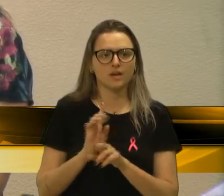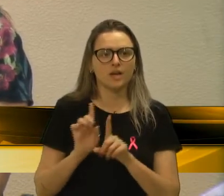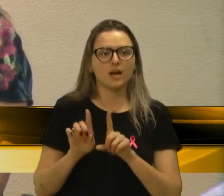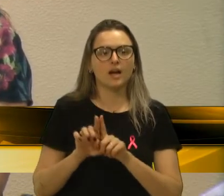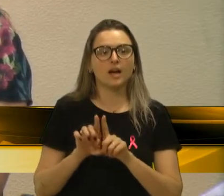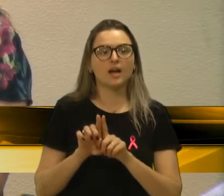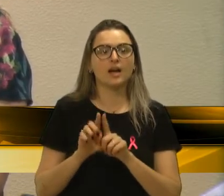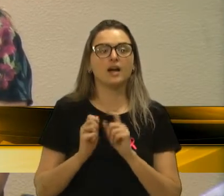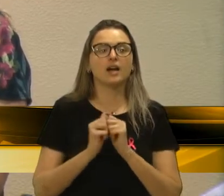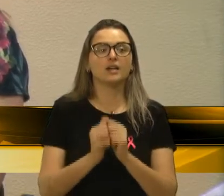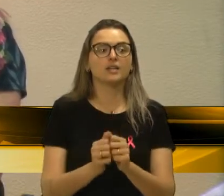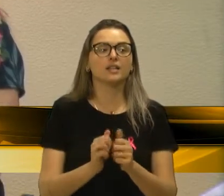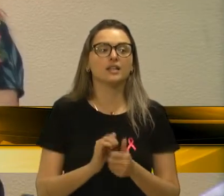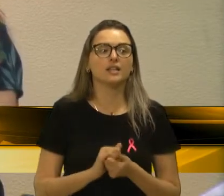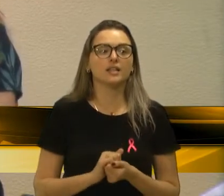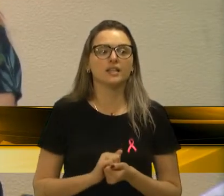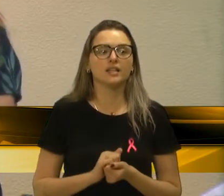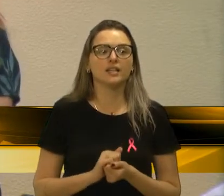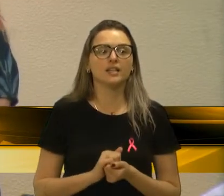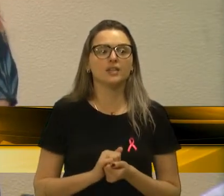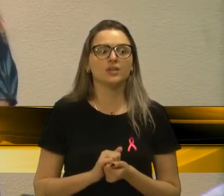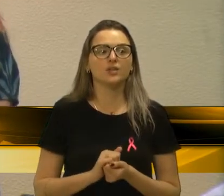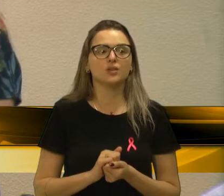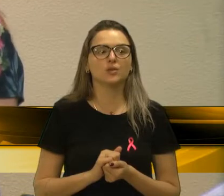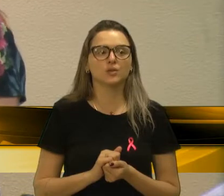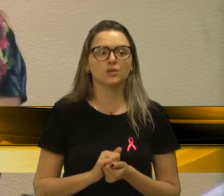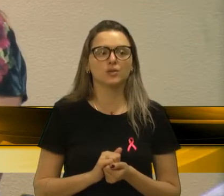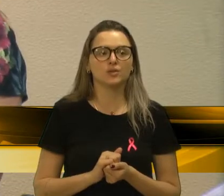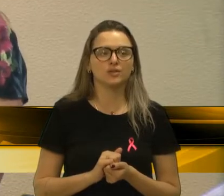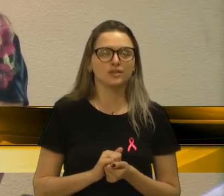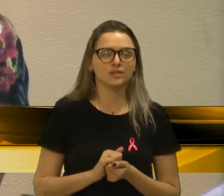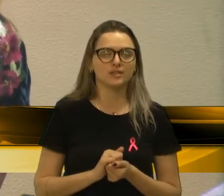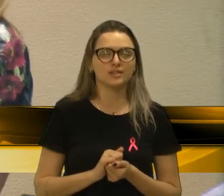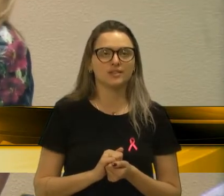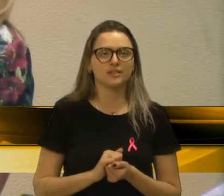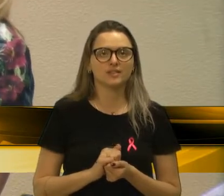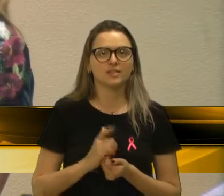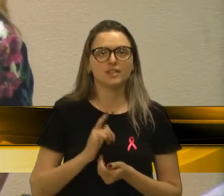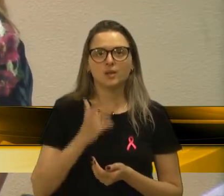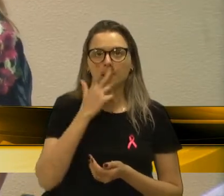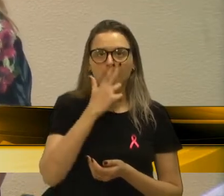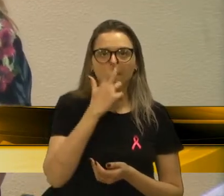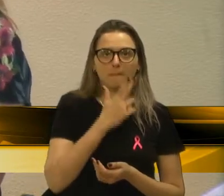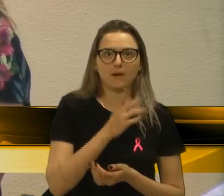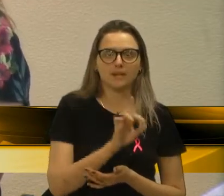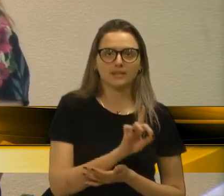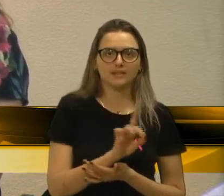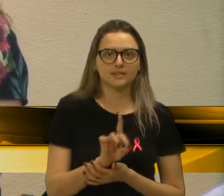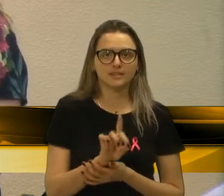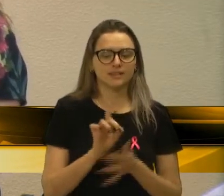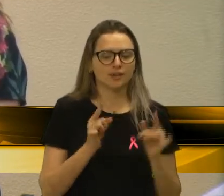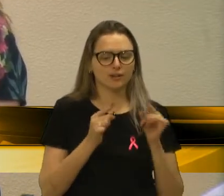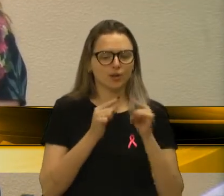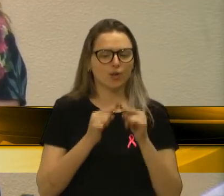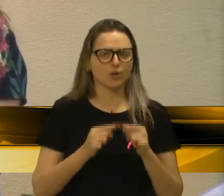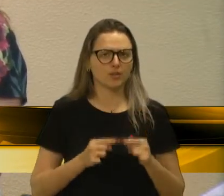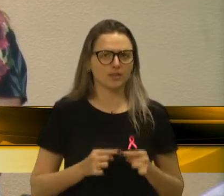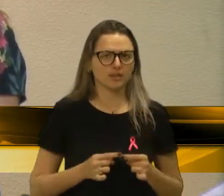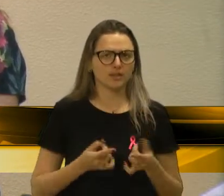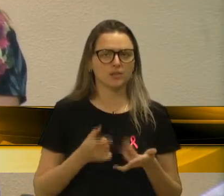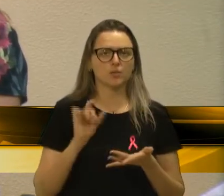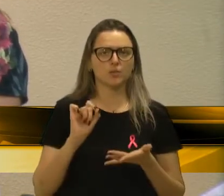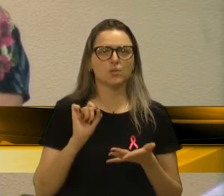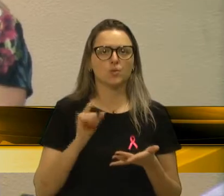segurança, quem escreve a justificativa parece que não está alinhado com o que